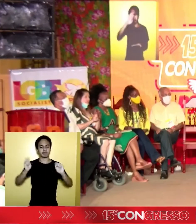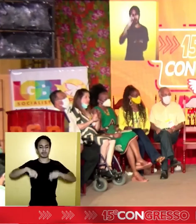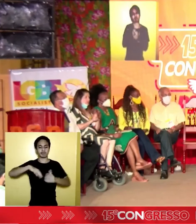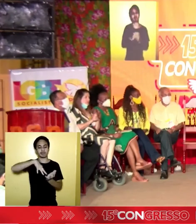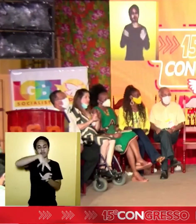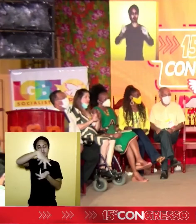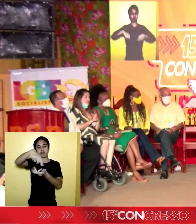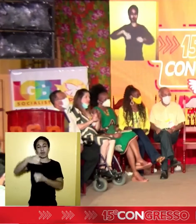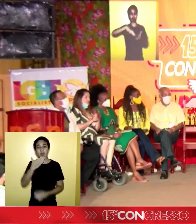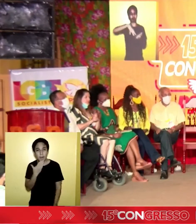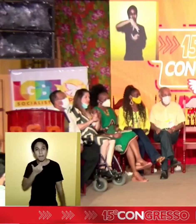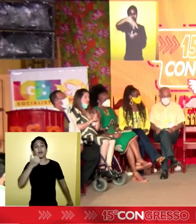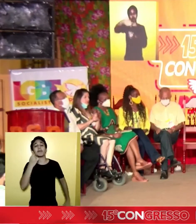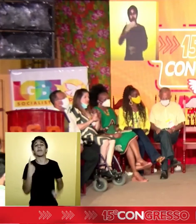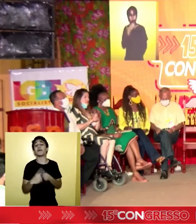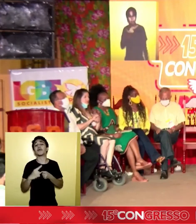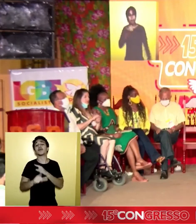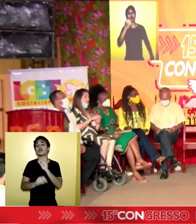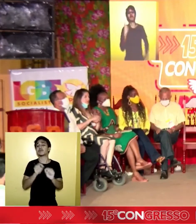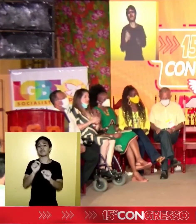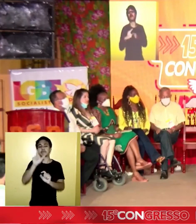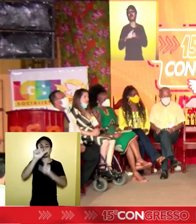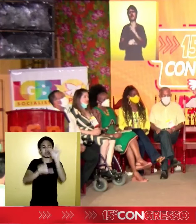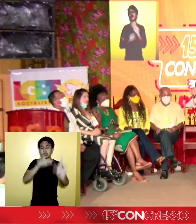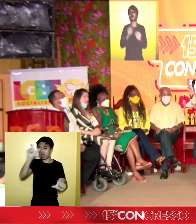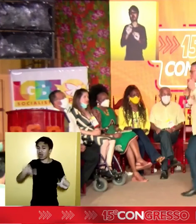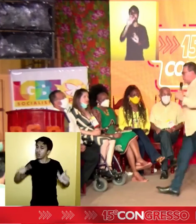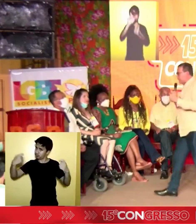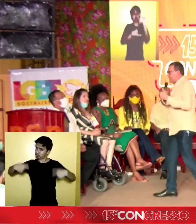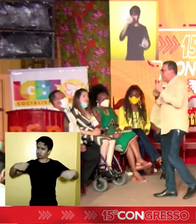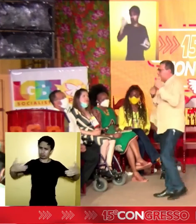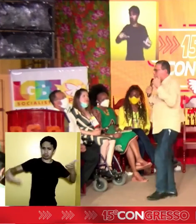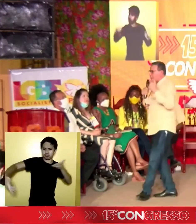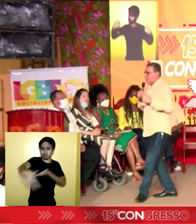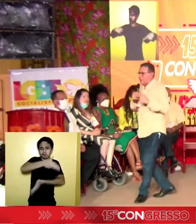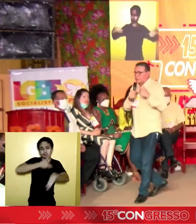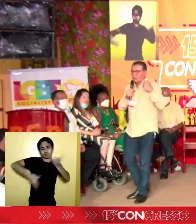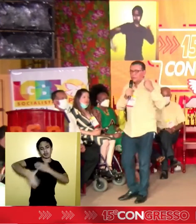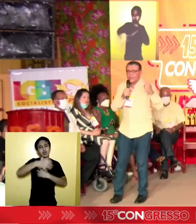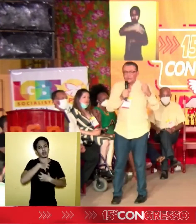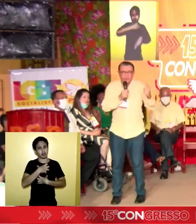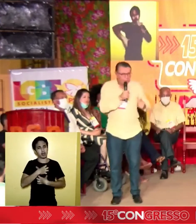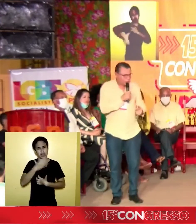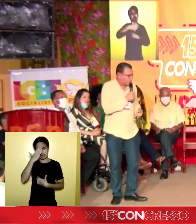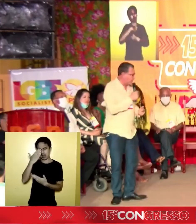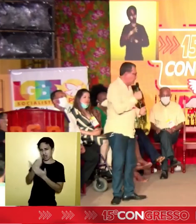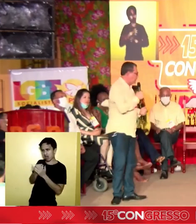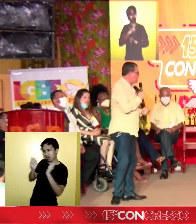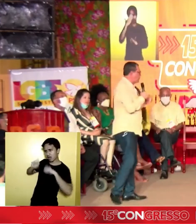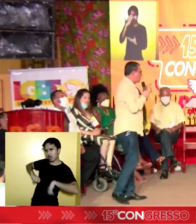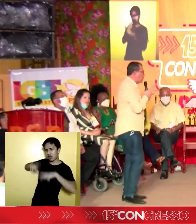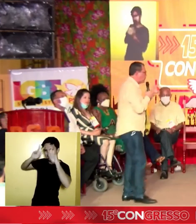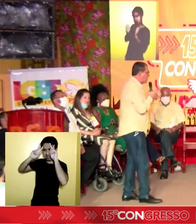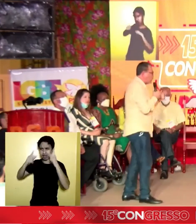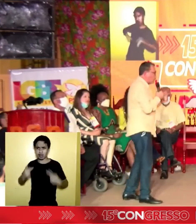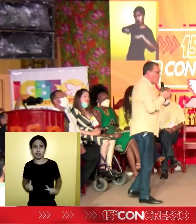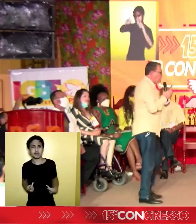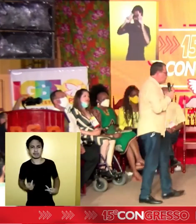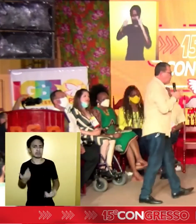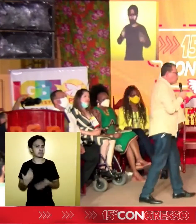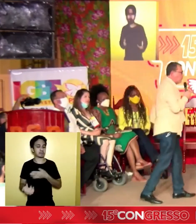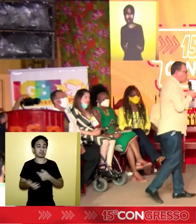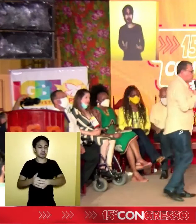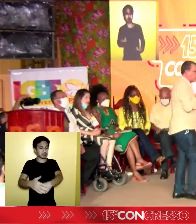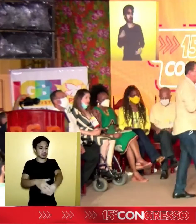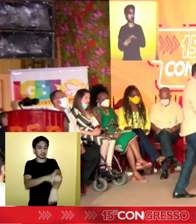o mundo pode ser melhor, porque todas as pessoas precisam ser encaradas apenas como seres humanos. Não importa a